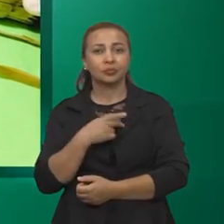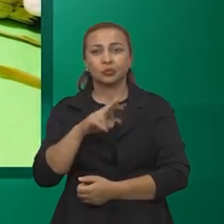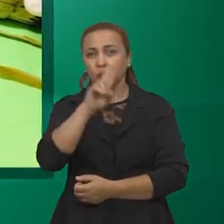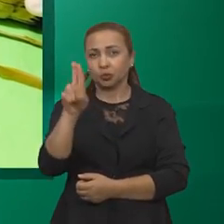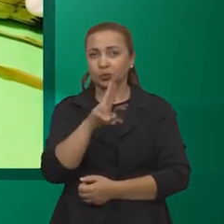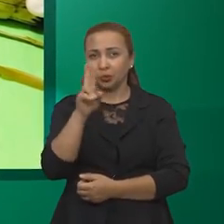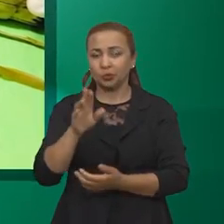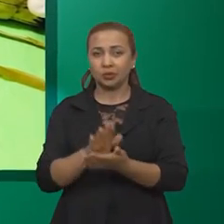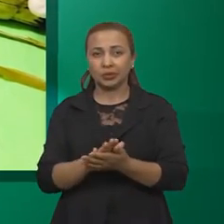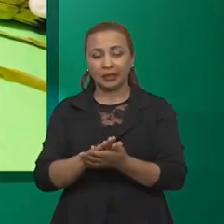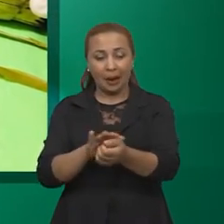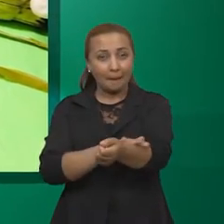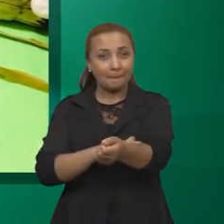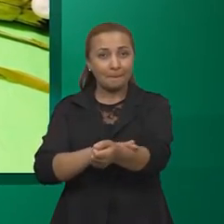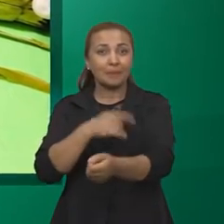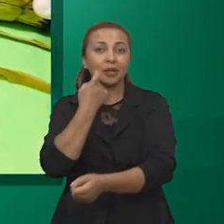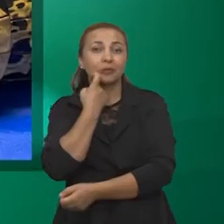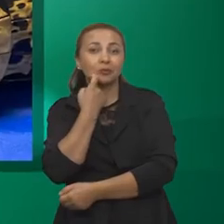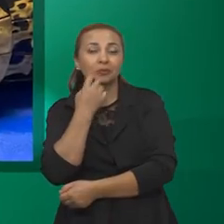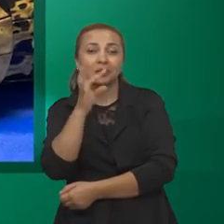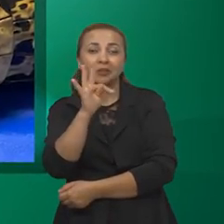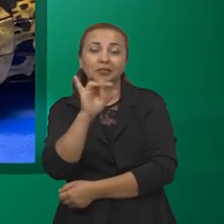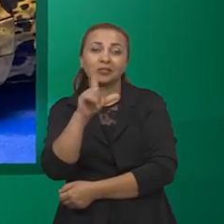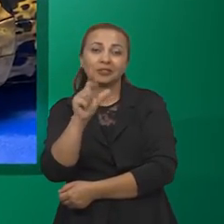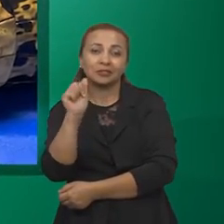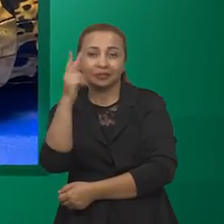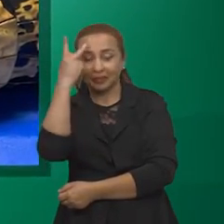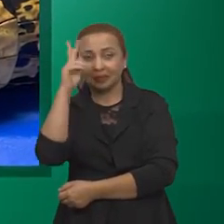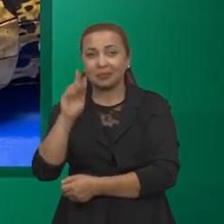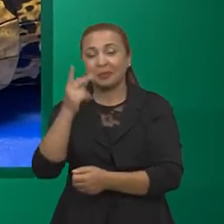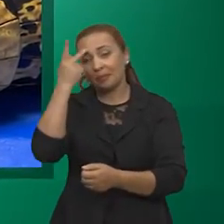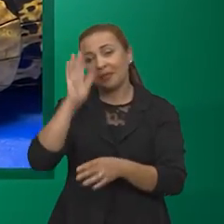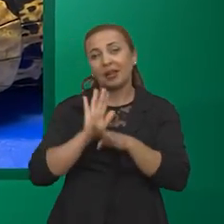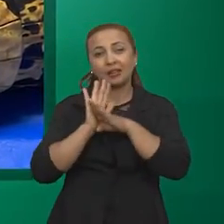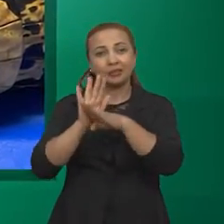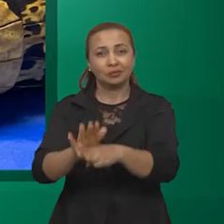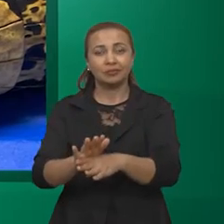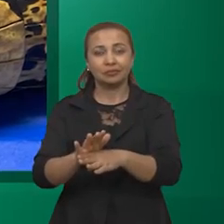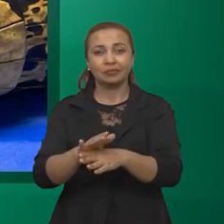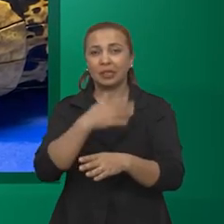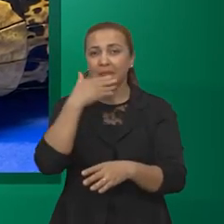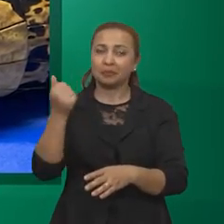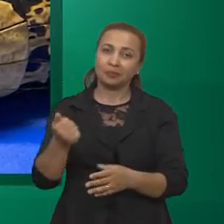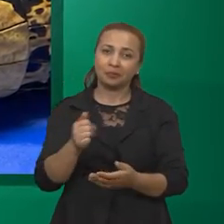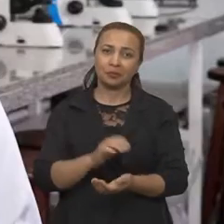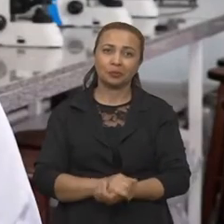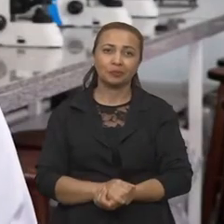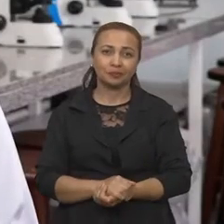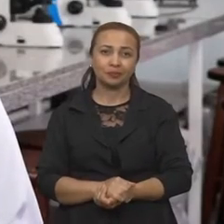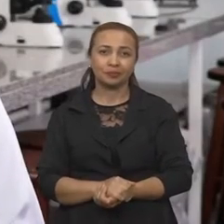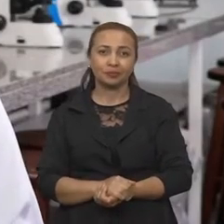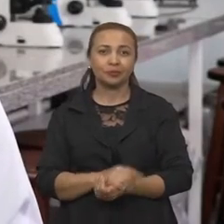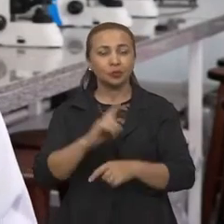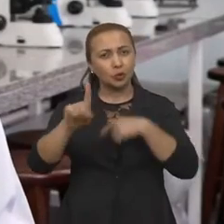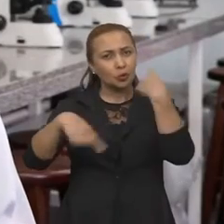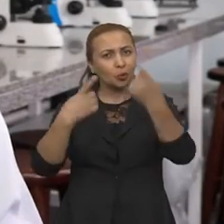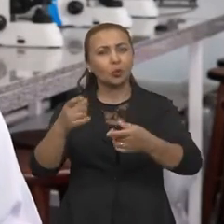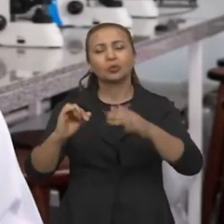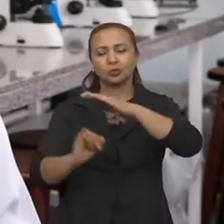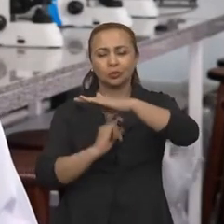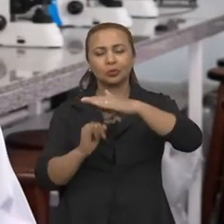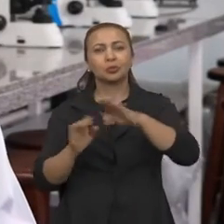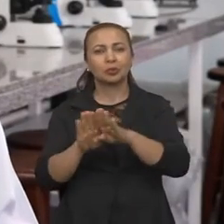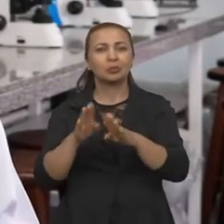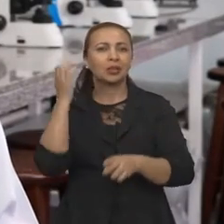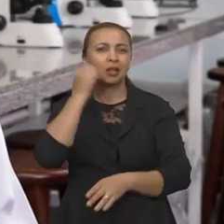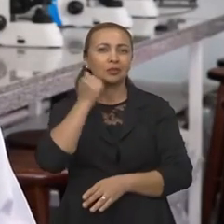utilizamos a velha de tilápia para auxiliar na reabilitação desses animais. Desde então outras instituições